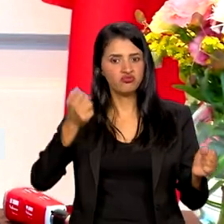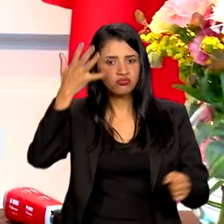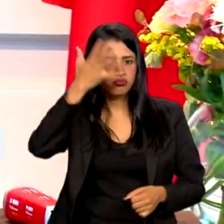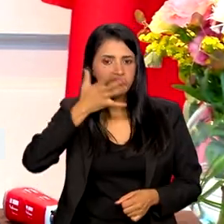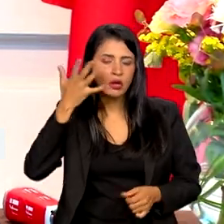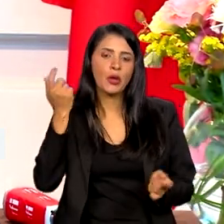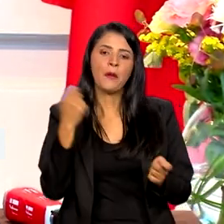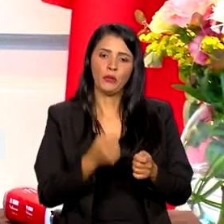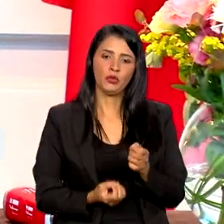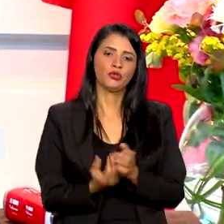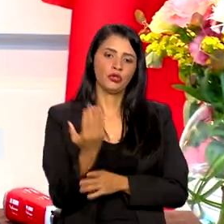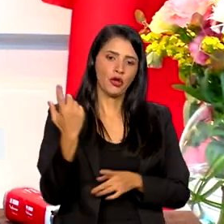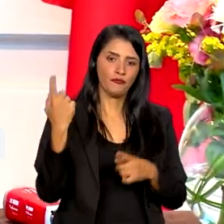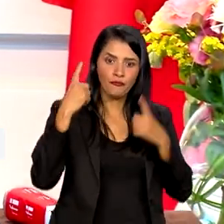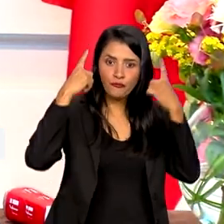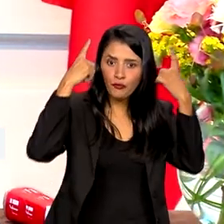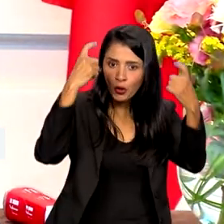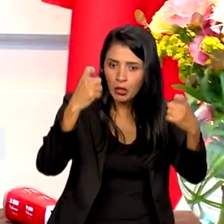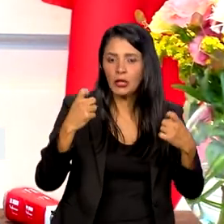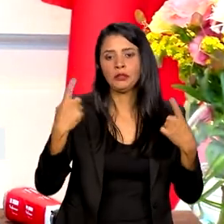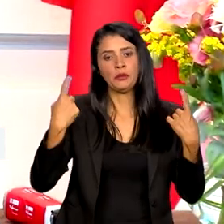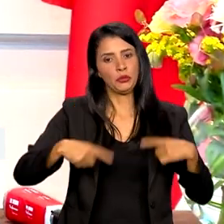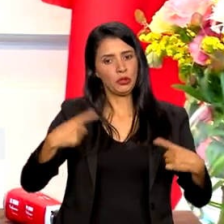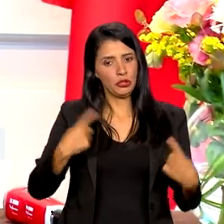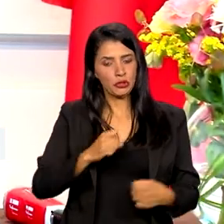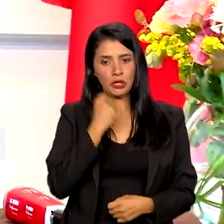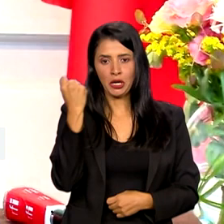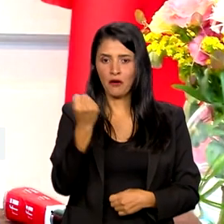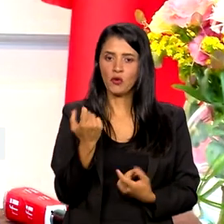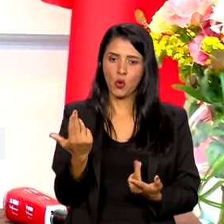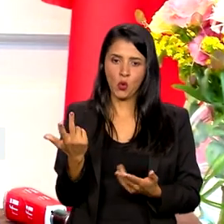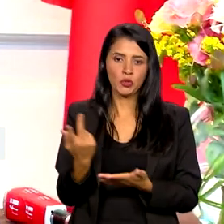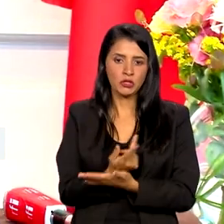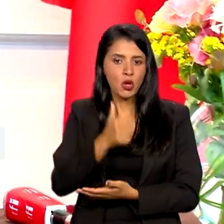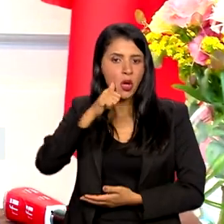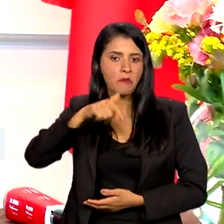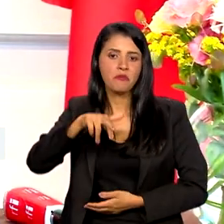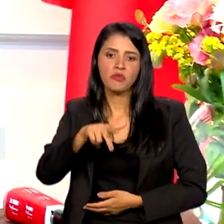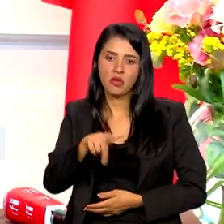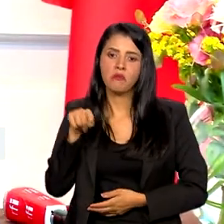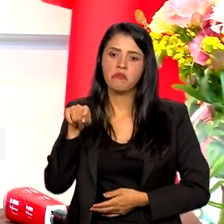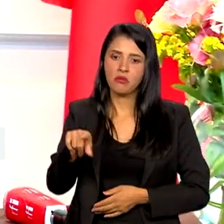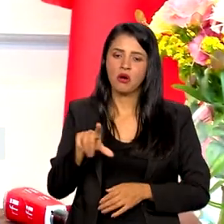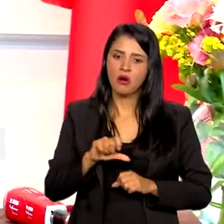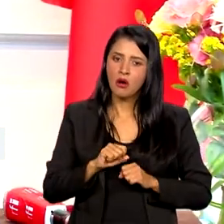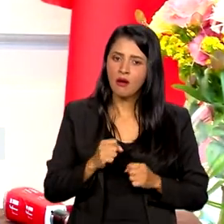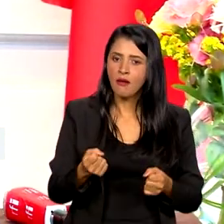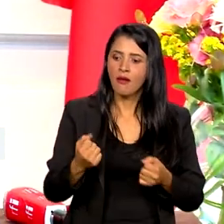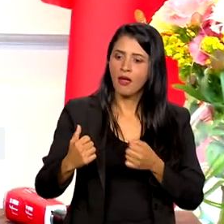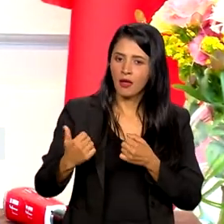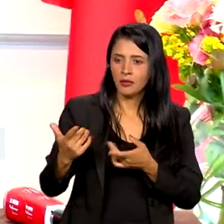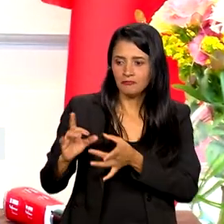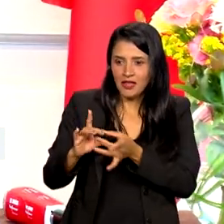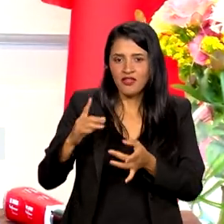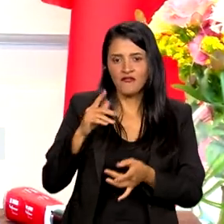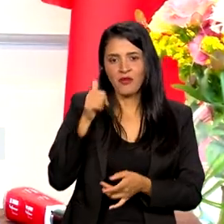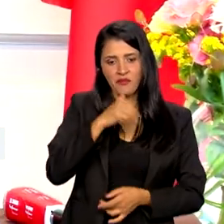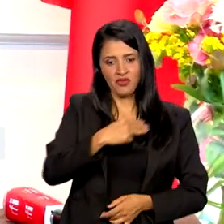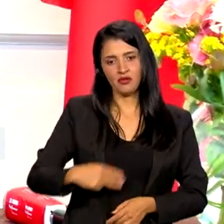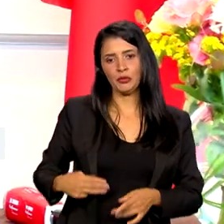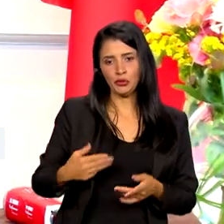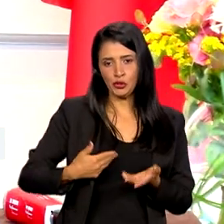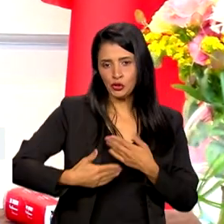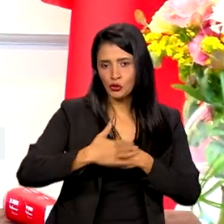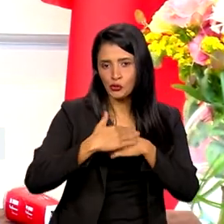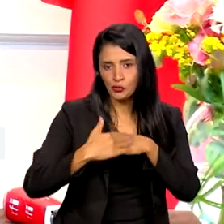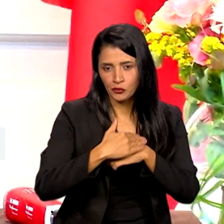política grave, como foi o caso de minha irmã. E ela se colocou também muito à disposição dessa conversa, hoje nós